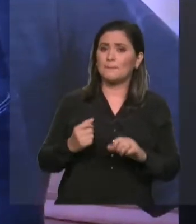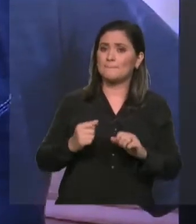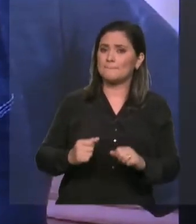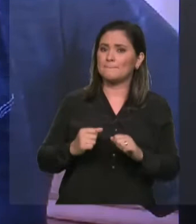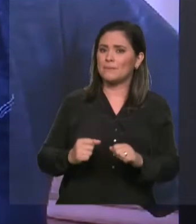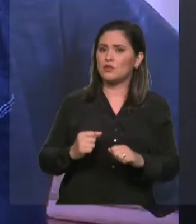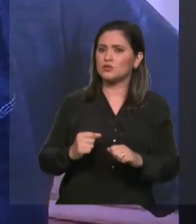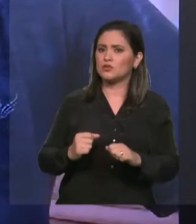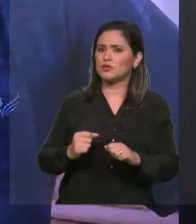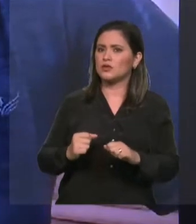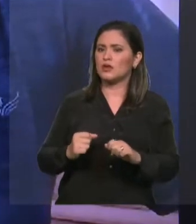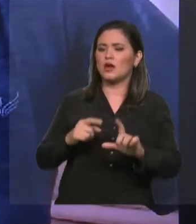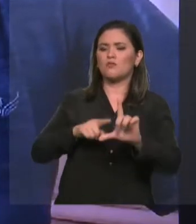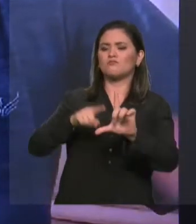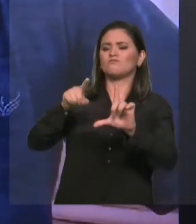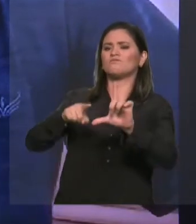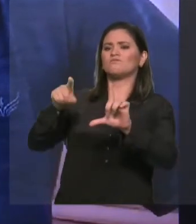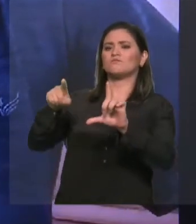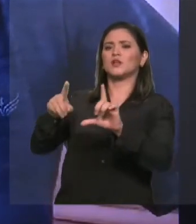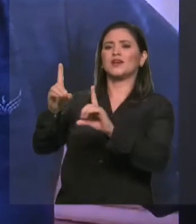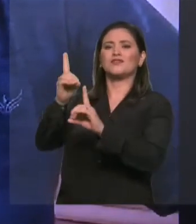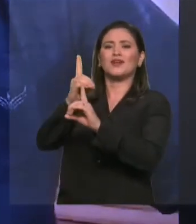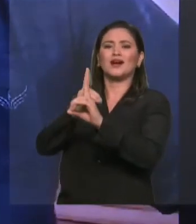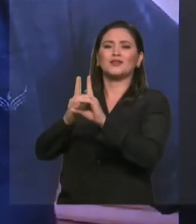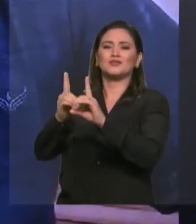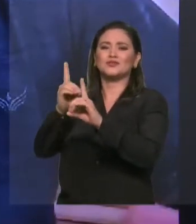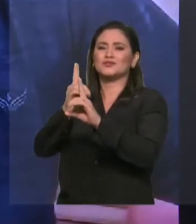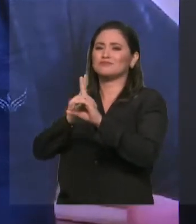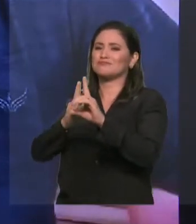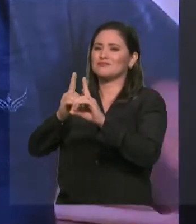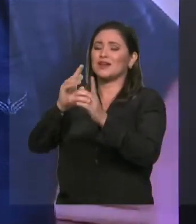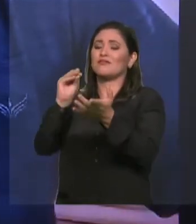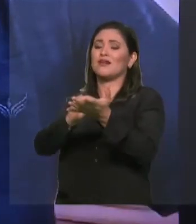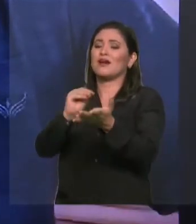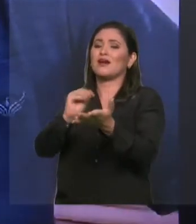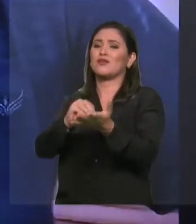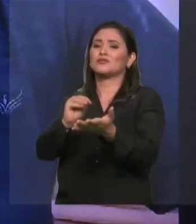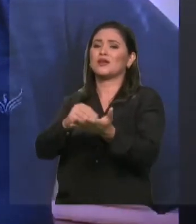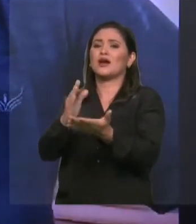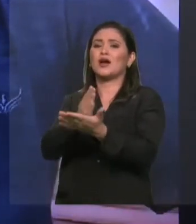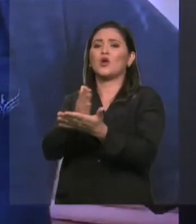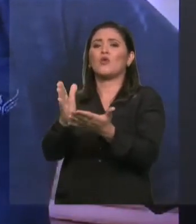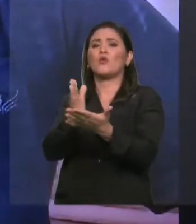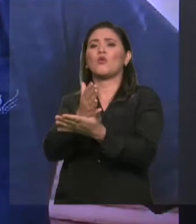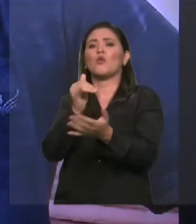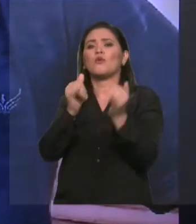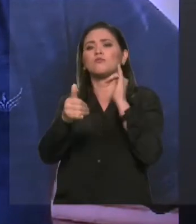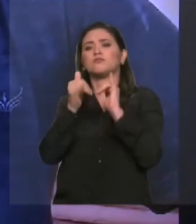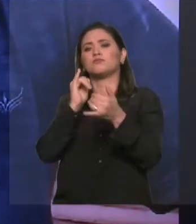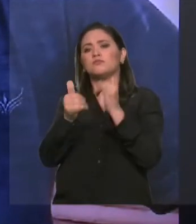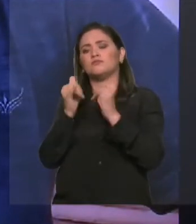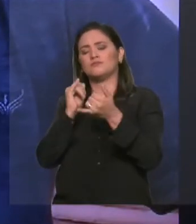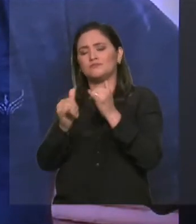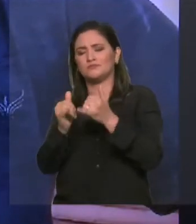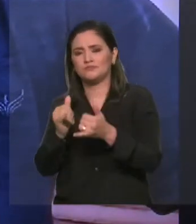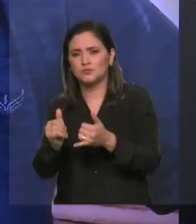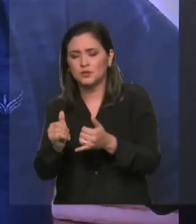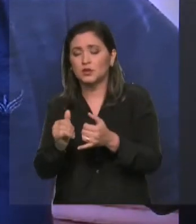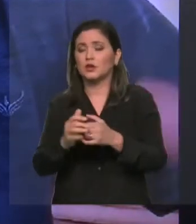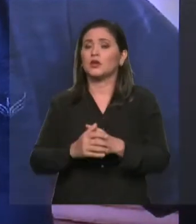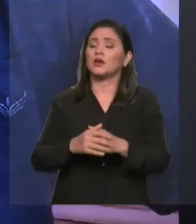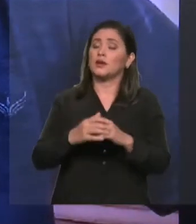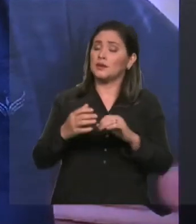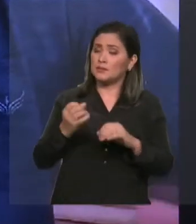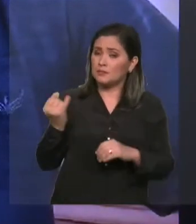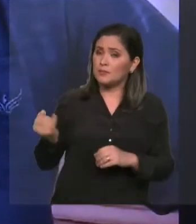no Estado do Maranhão. Isso nos permite, permite ao governo do Estado, permite aos prefeitos,